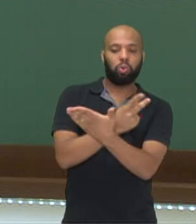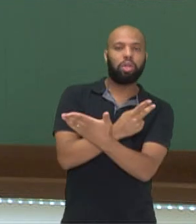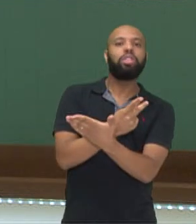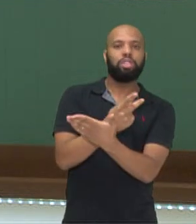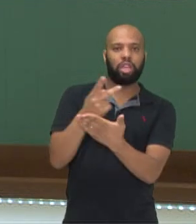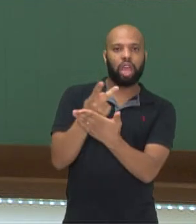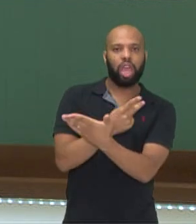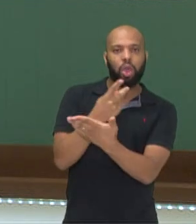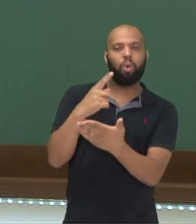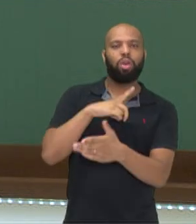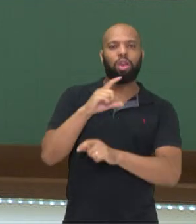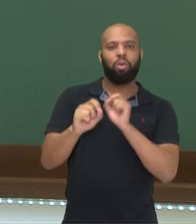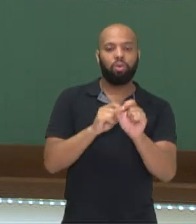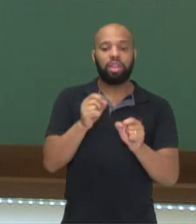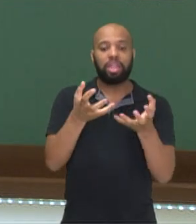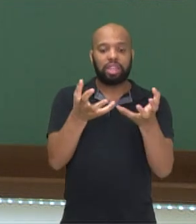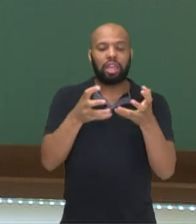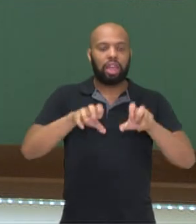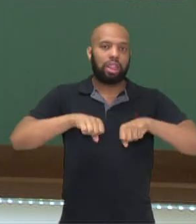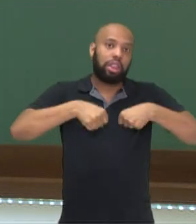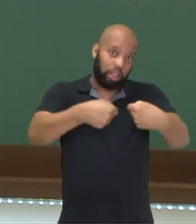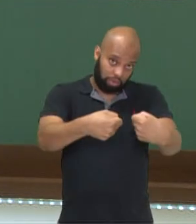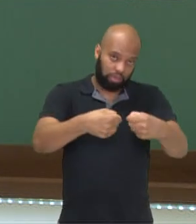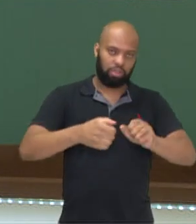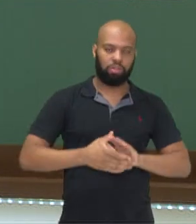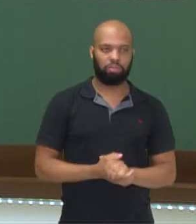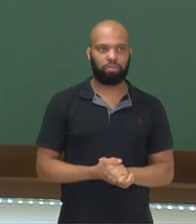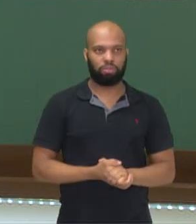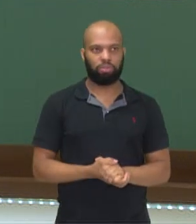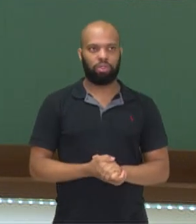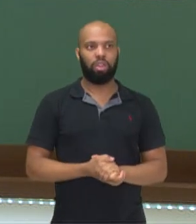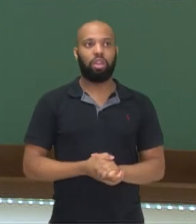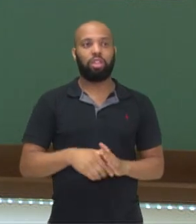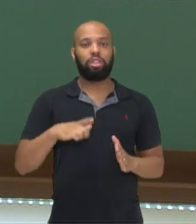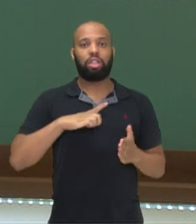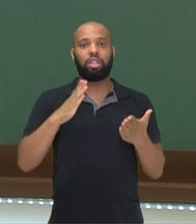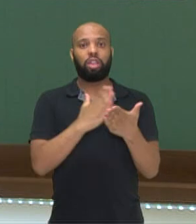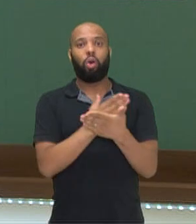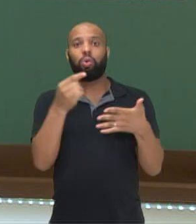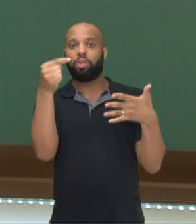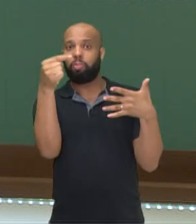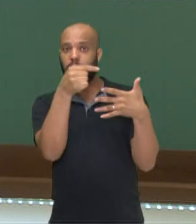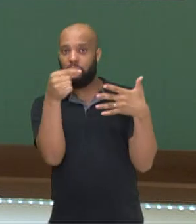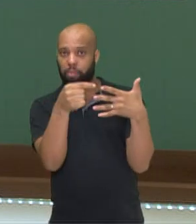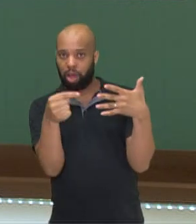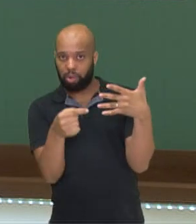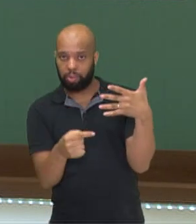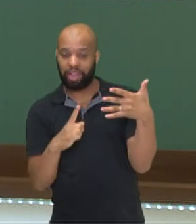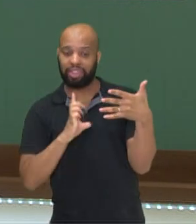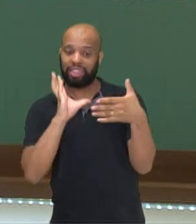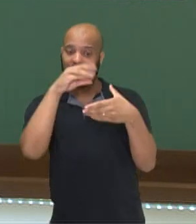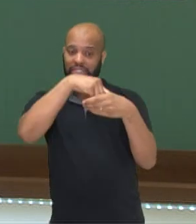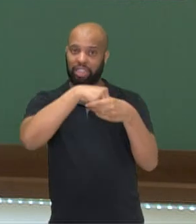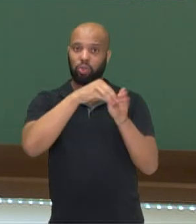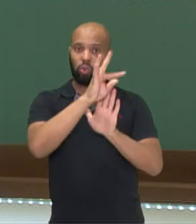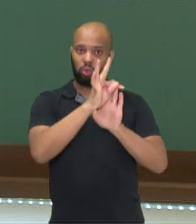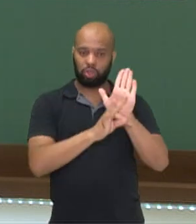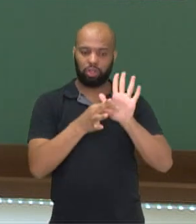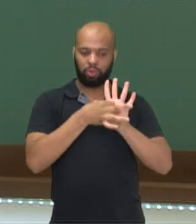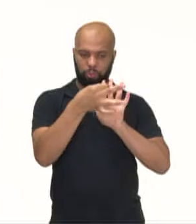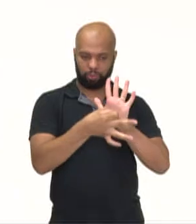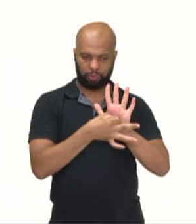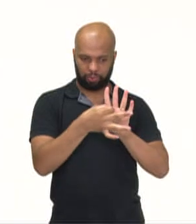ao que se pretende defender. Alguns elementos do texto, do artigo de opinião.